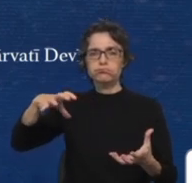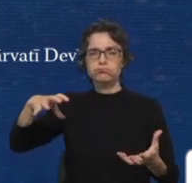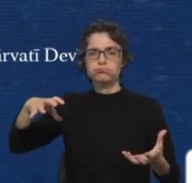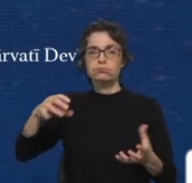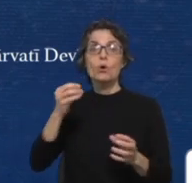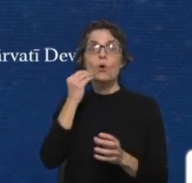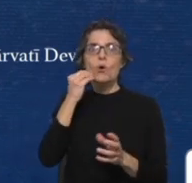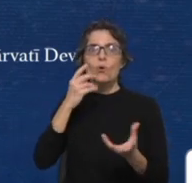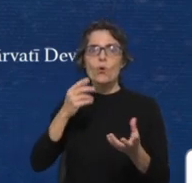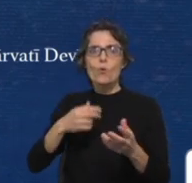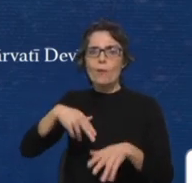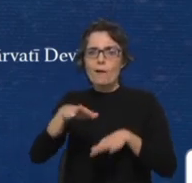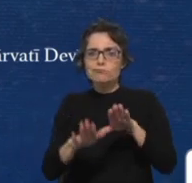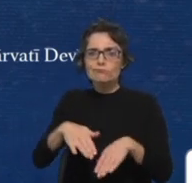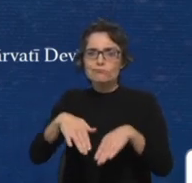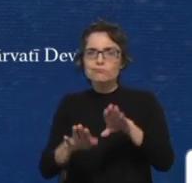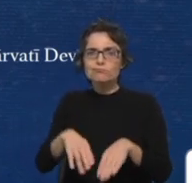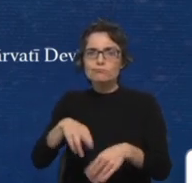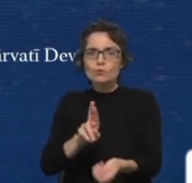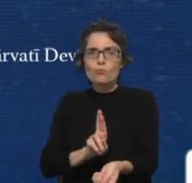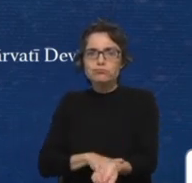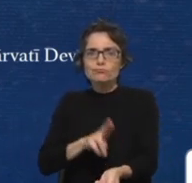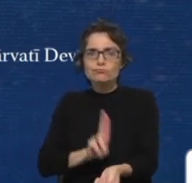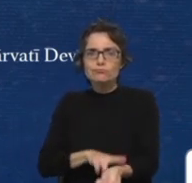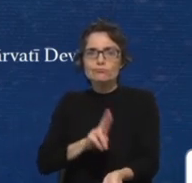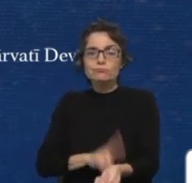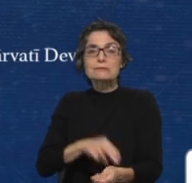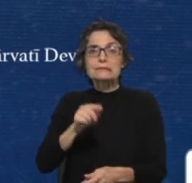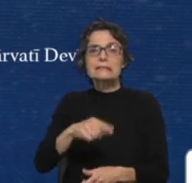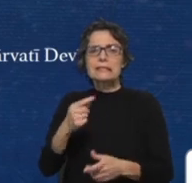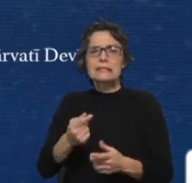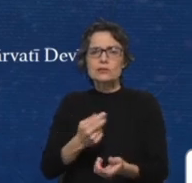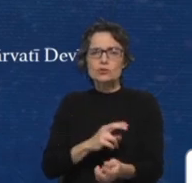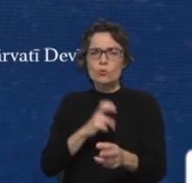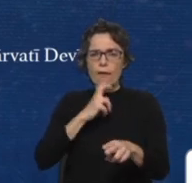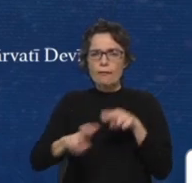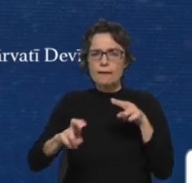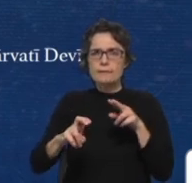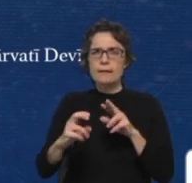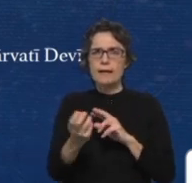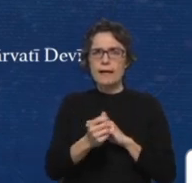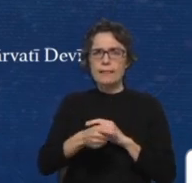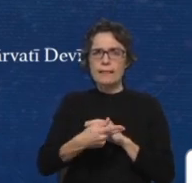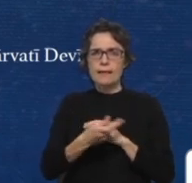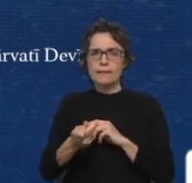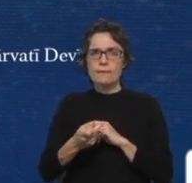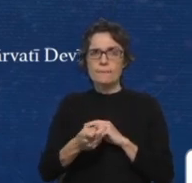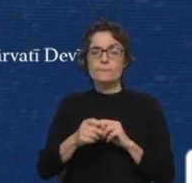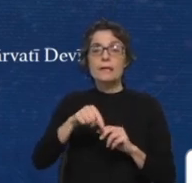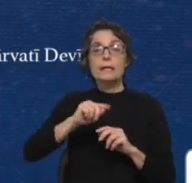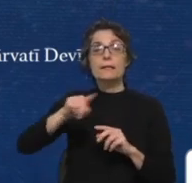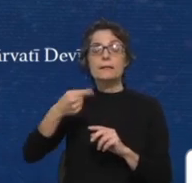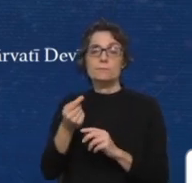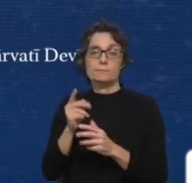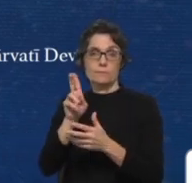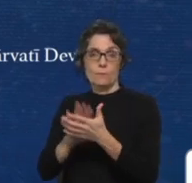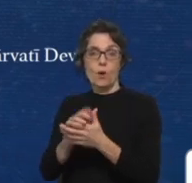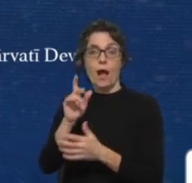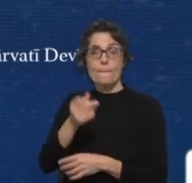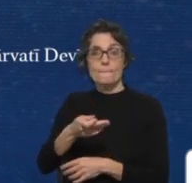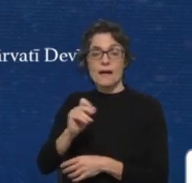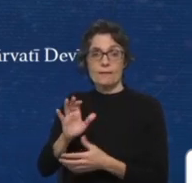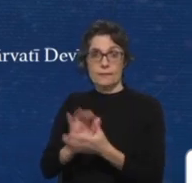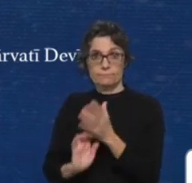seus fenomenais passos de dança. É o autor da dança vigorosa chamada Tandava. Parvati, sua esposa, deu o seu